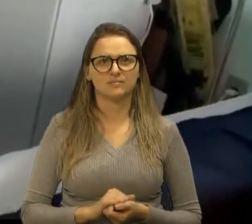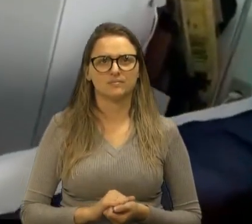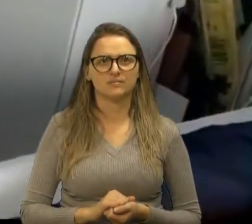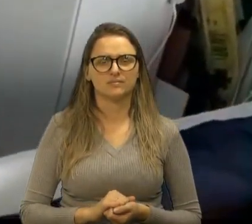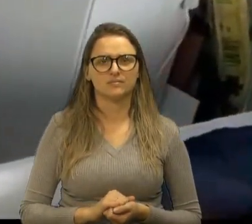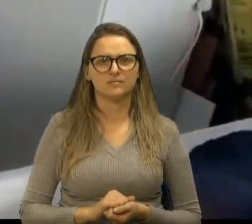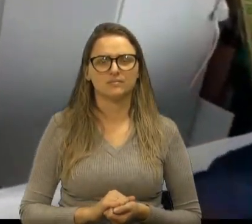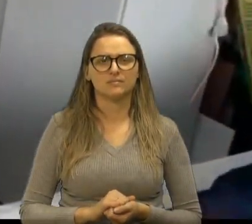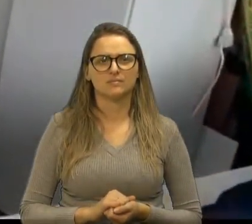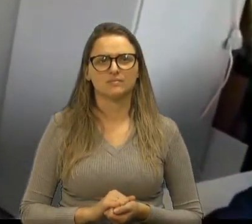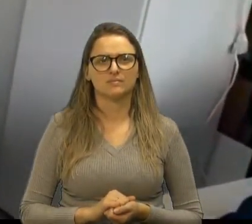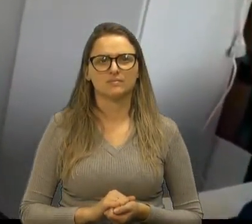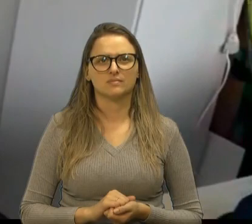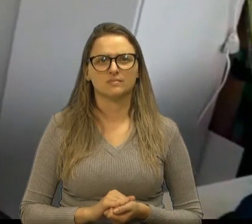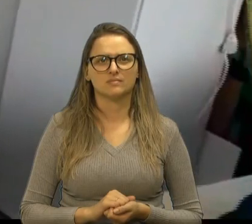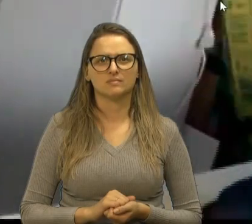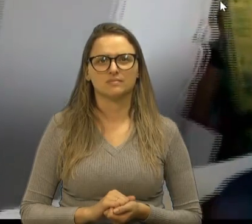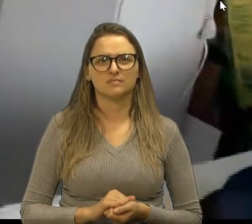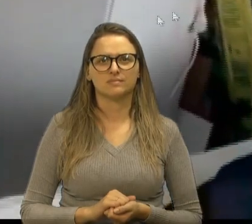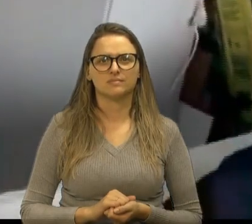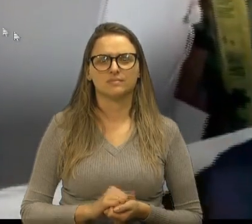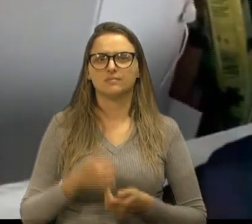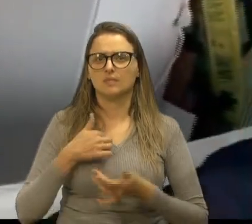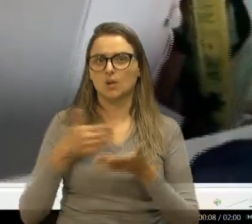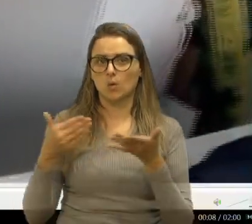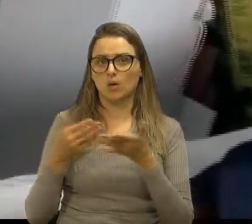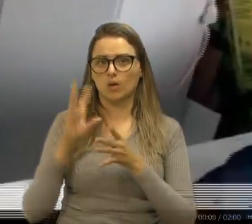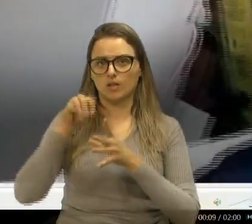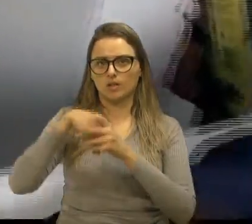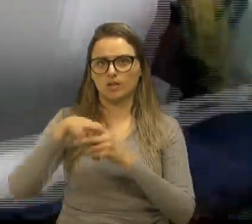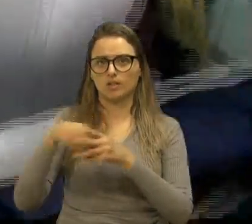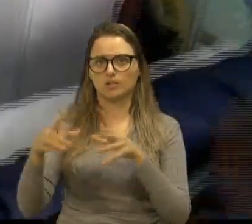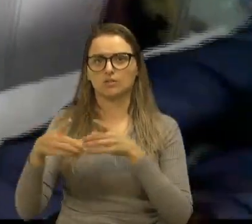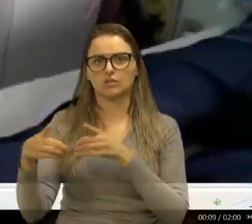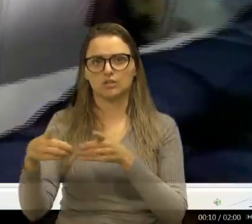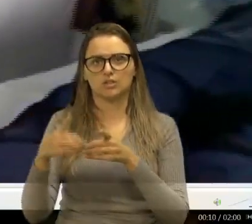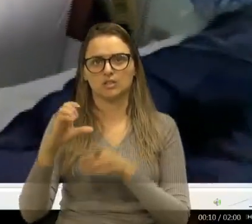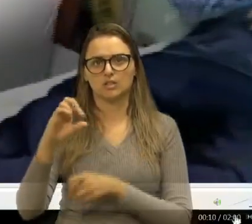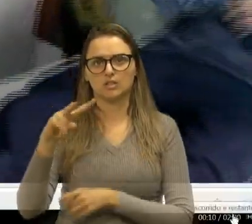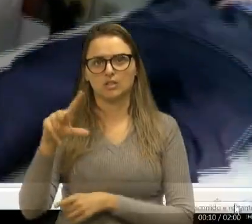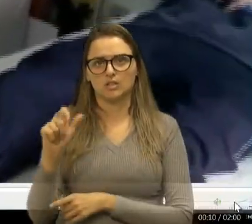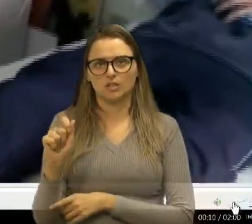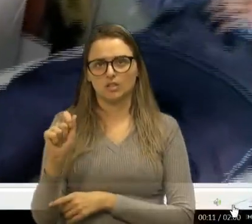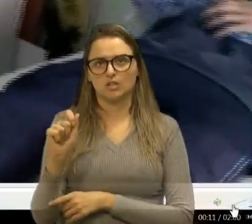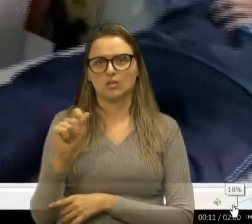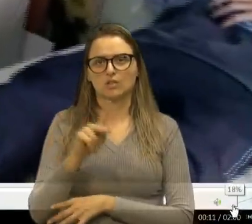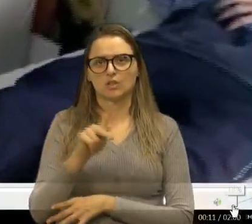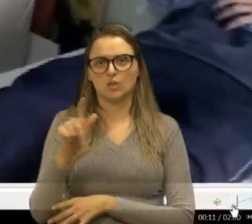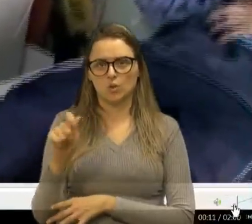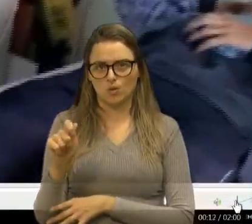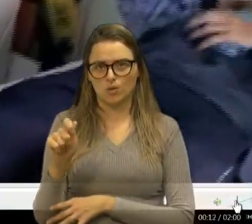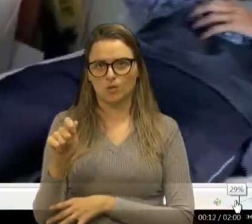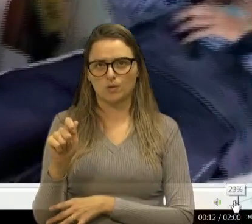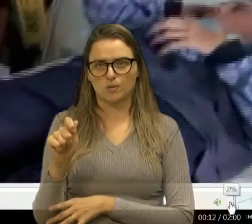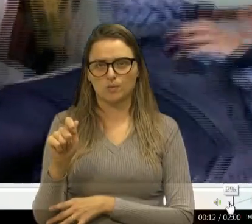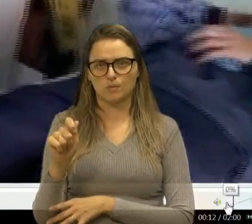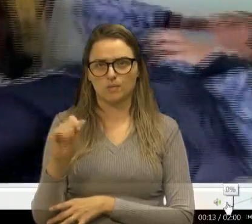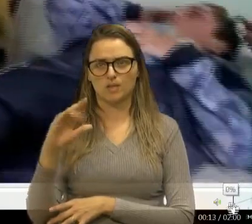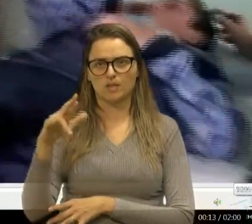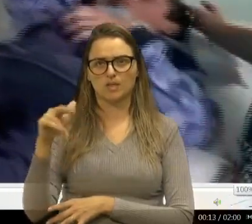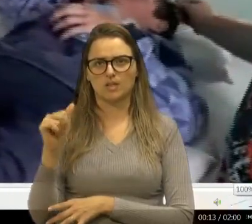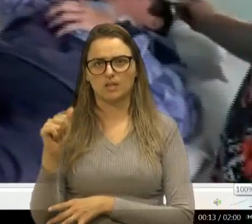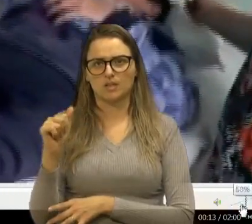Muito bem, pessoal. Estou aqui agora, no distrito de Criúva, aqui no postinho de saúde, sabe? Então, aconteceu agora,